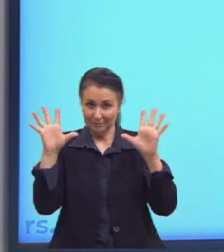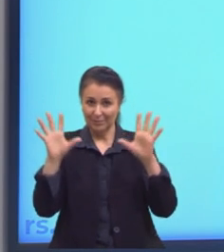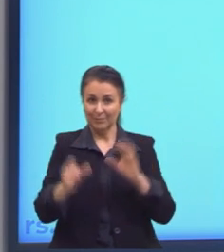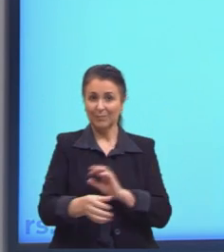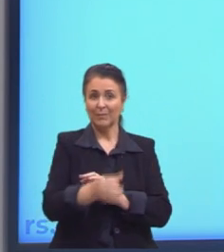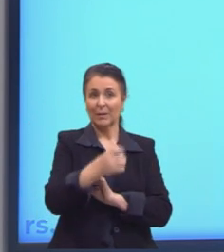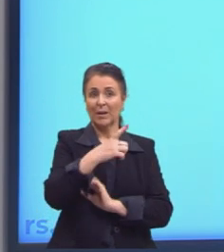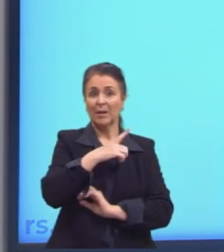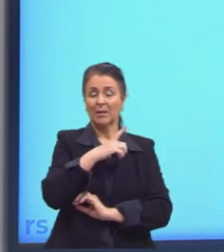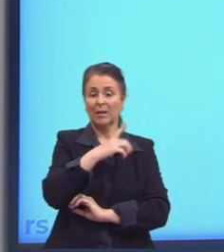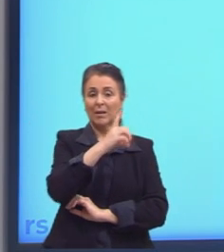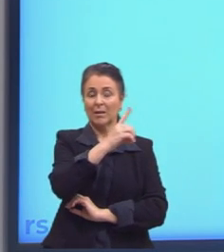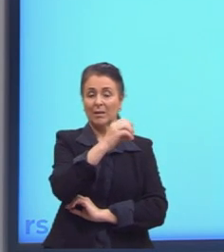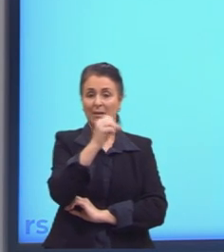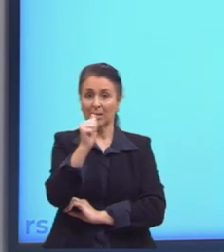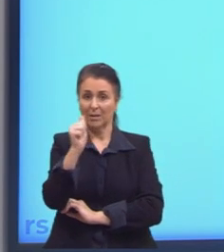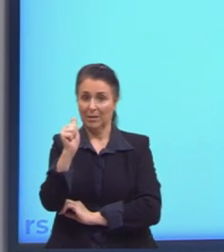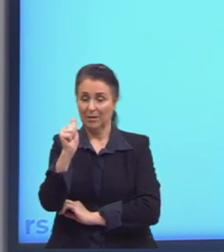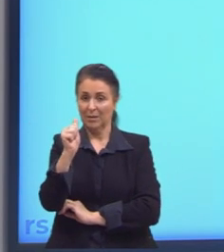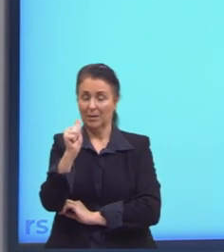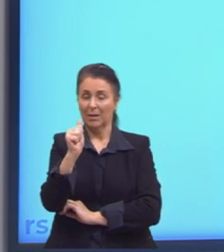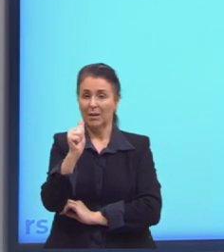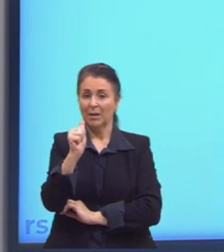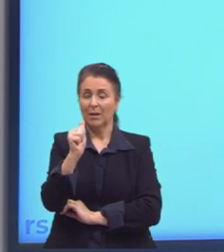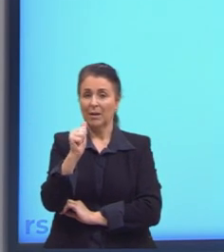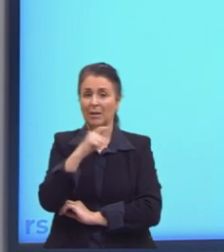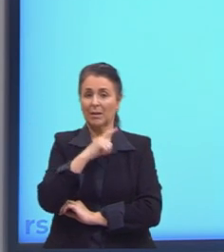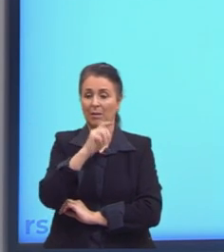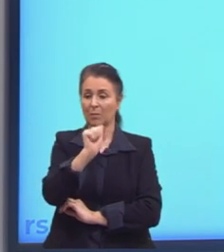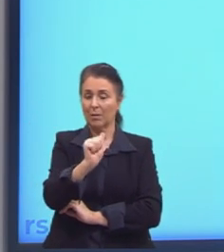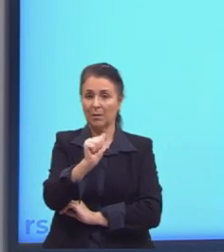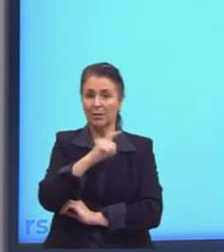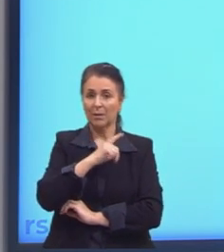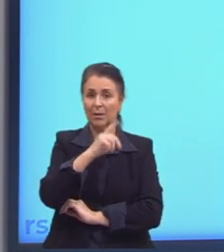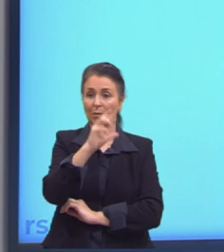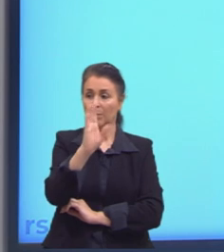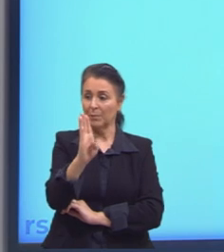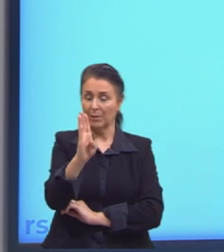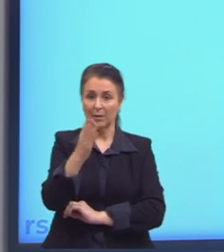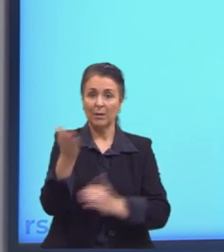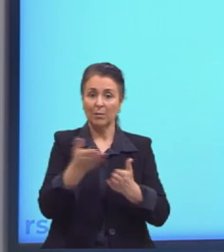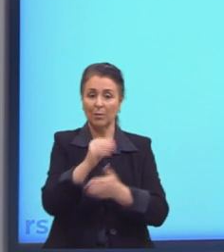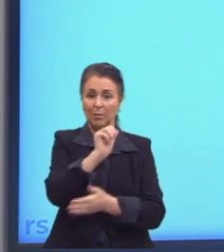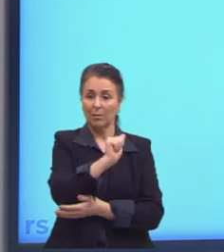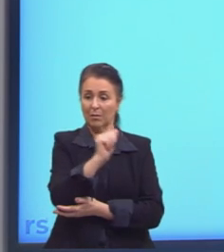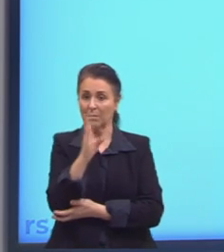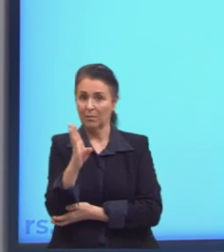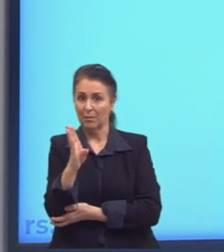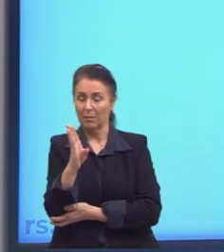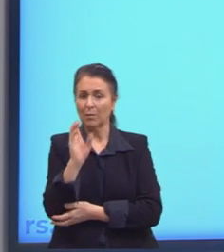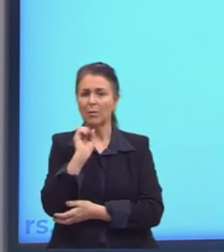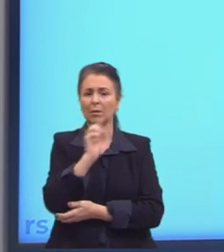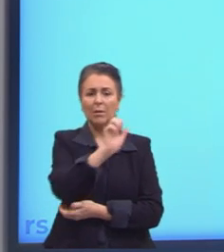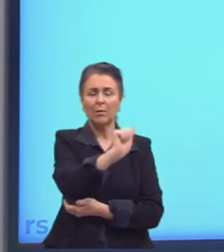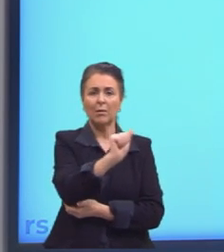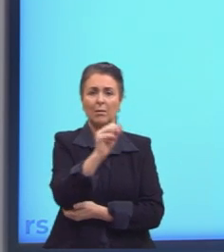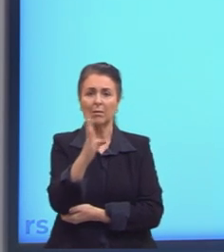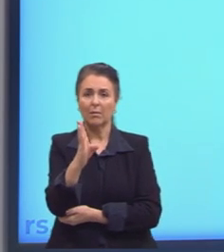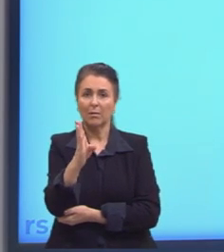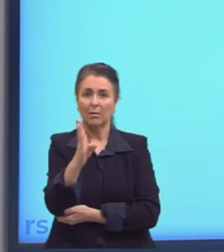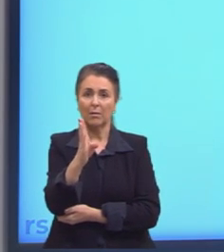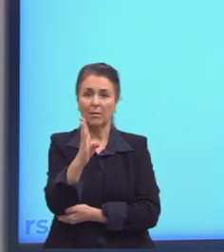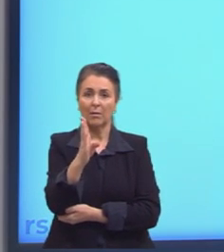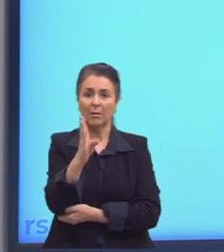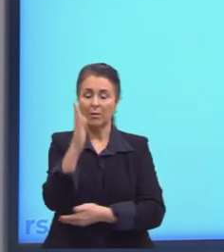alunos, antígeno A, antígeno B, e aqui eu tenho o antígeno AB. O que seria o antígeno AB? É o